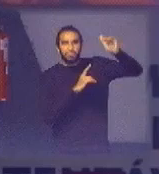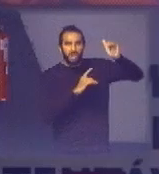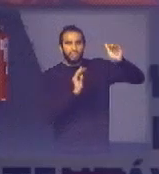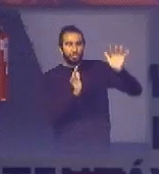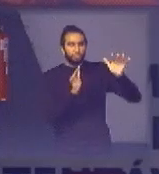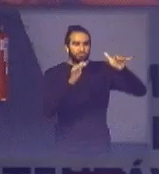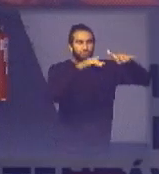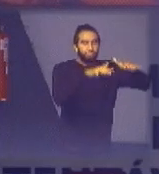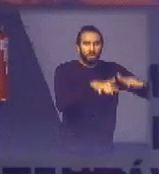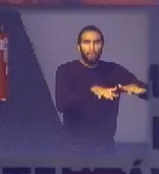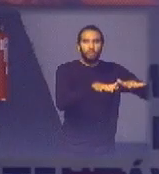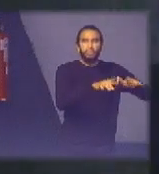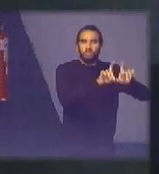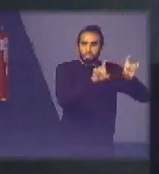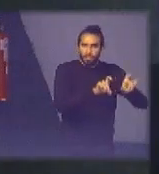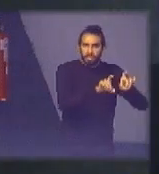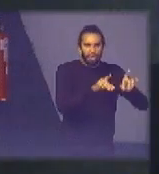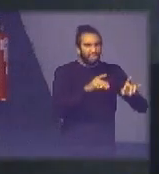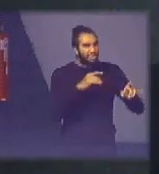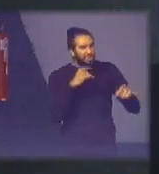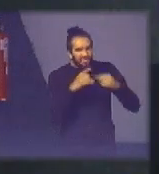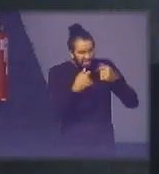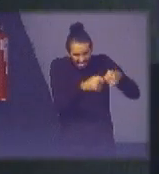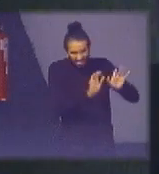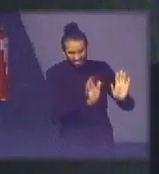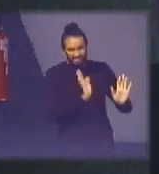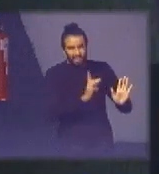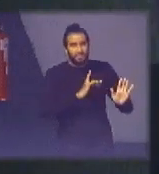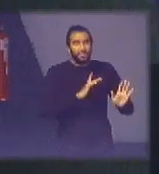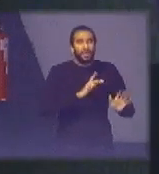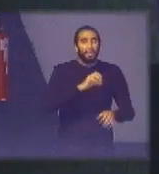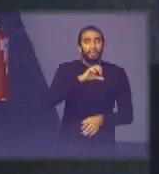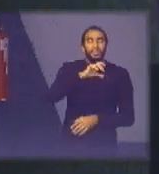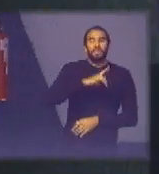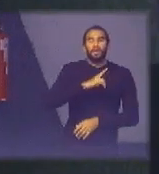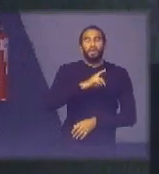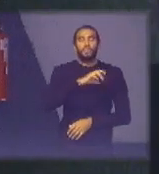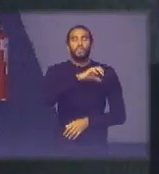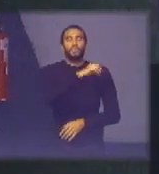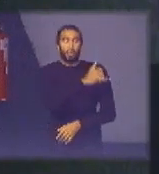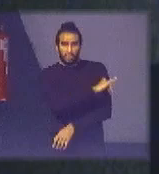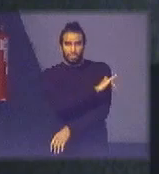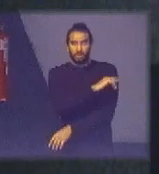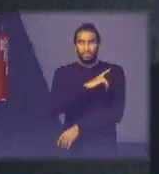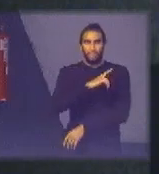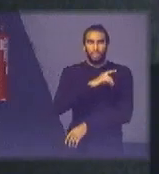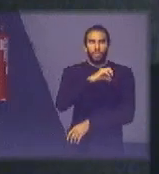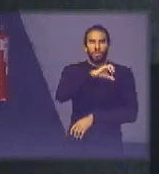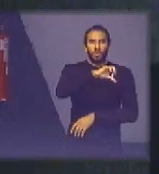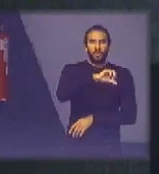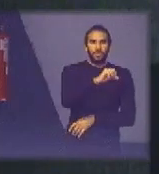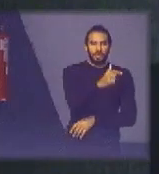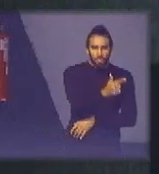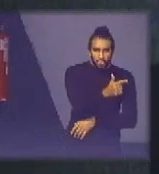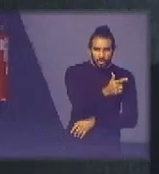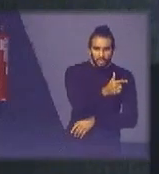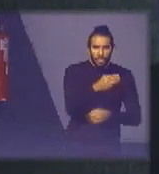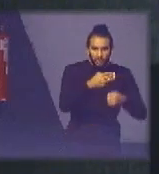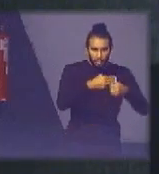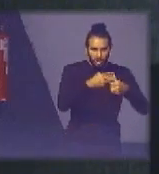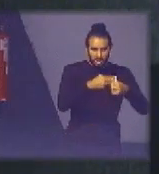de repente alguém fique na dúvida Rio de Janeiro tem 92 municípios dos 92 quatro fazem pregão eletrônico